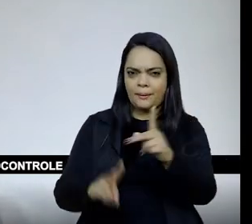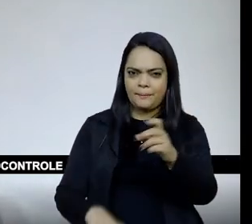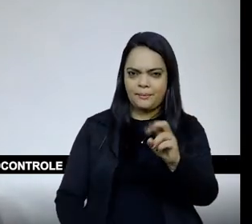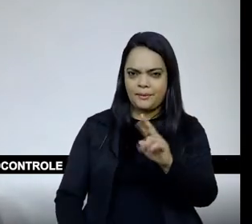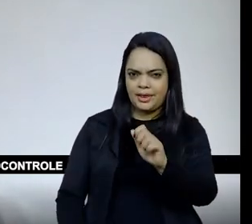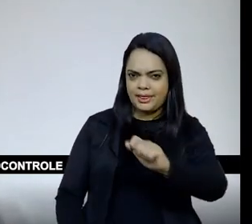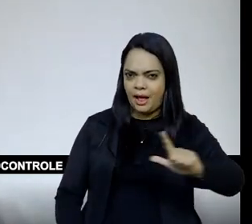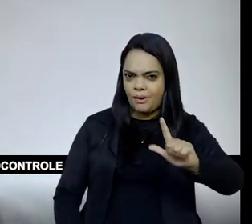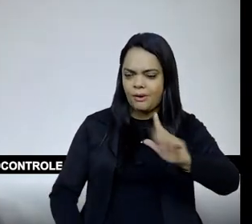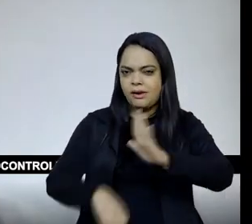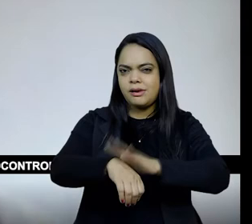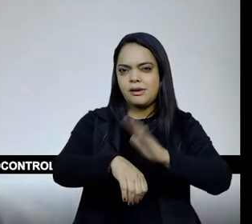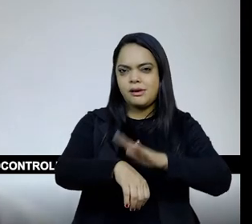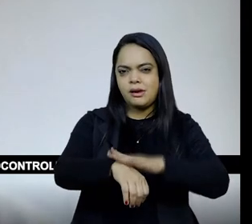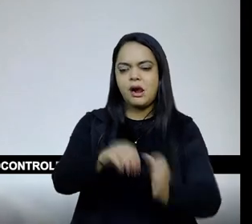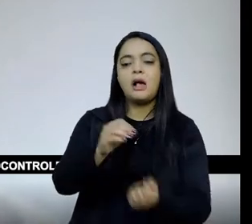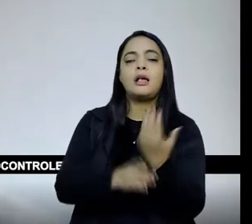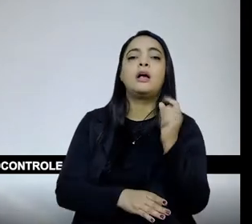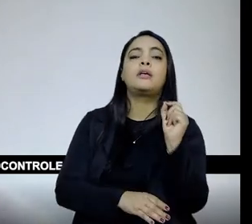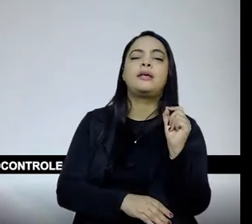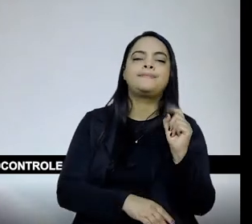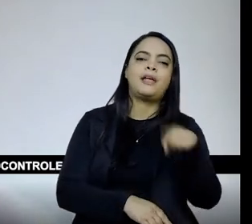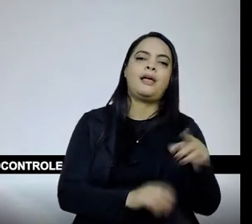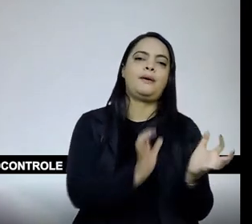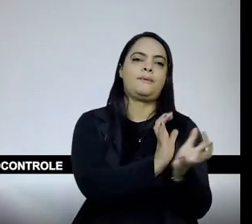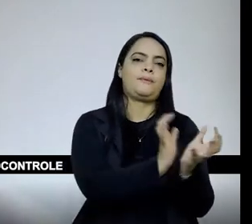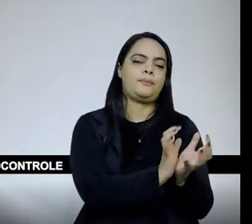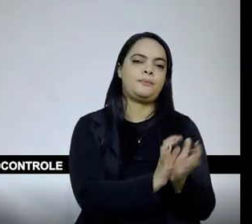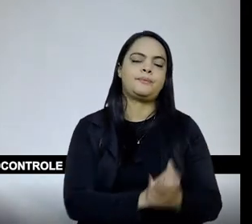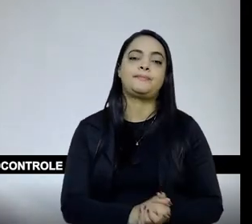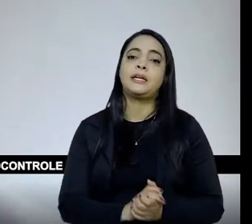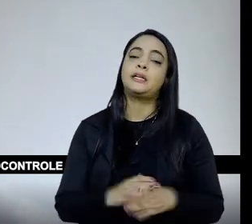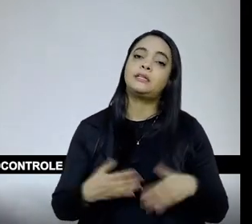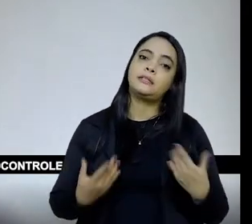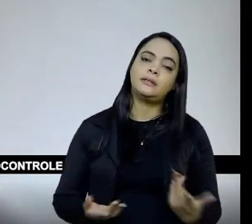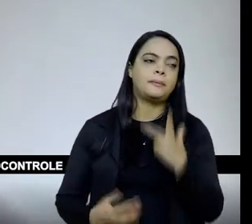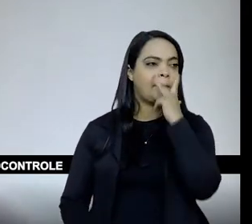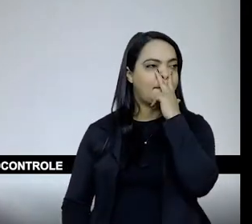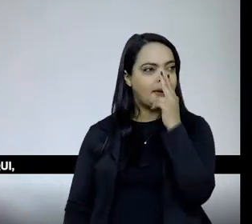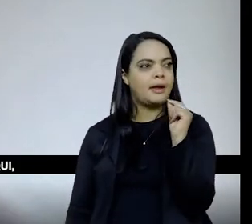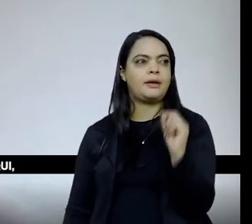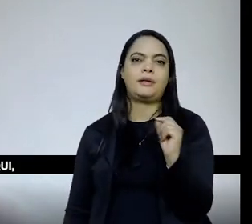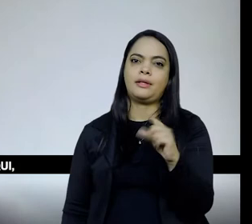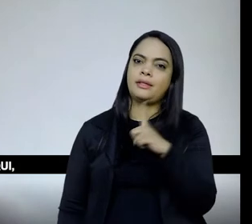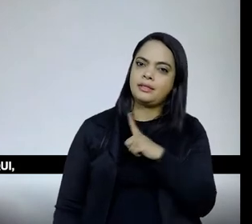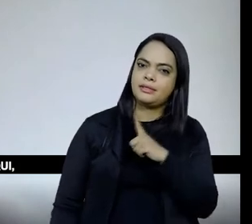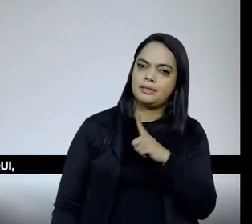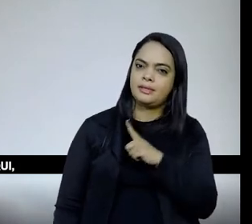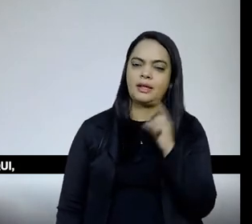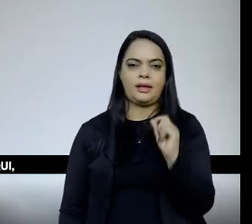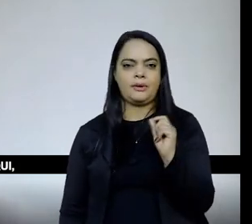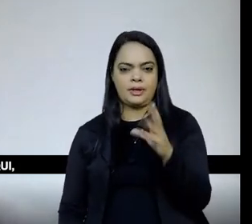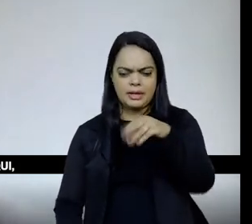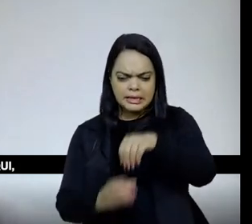gente tem que supor também que há um certo autogoverno e um autocontrole no interior do próprio